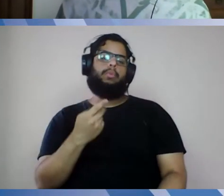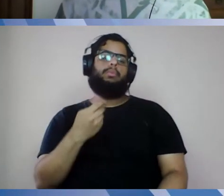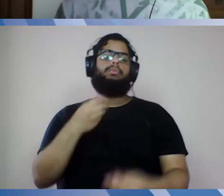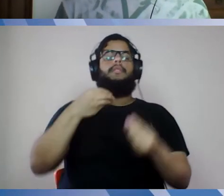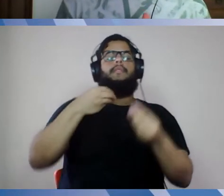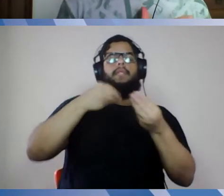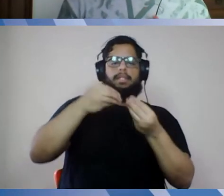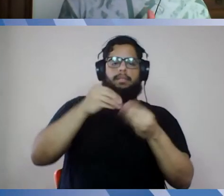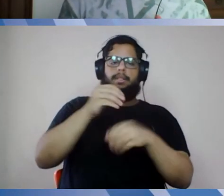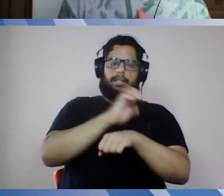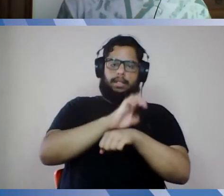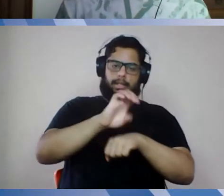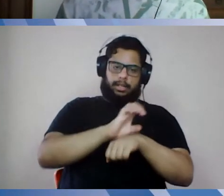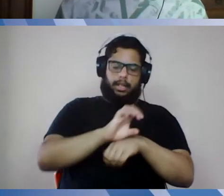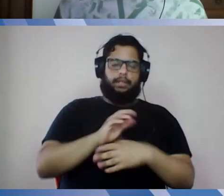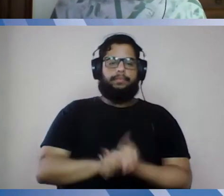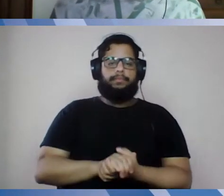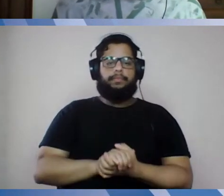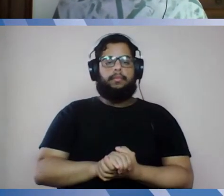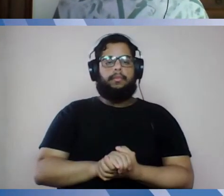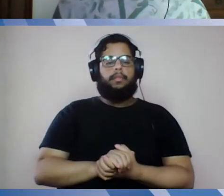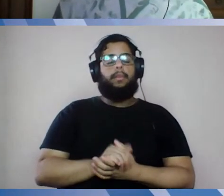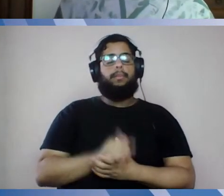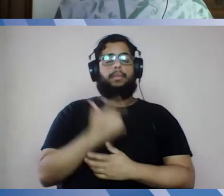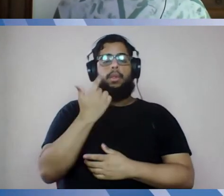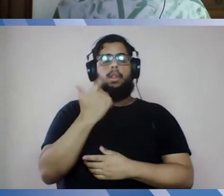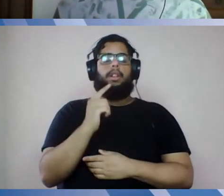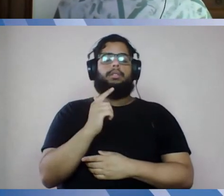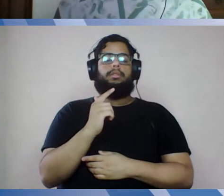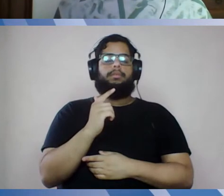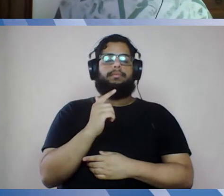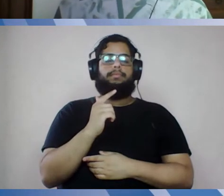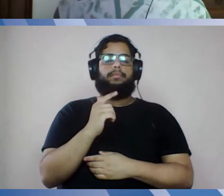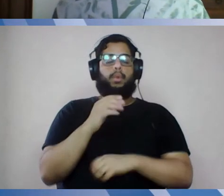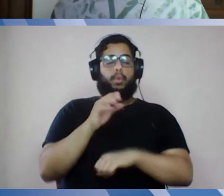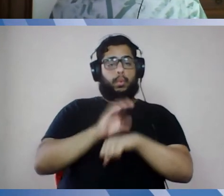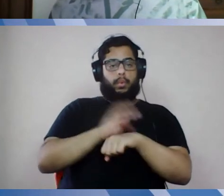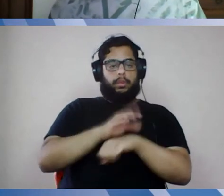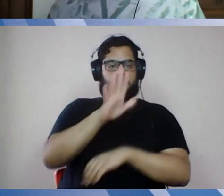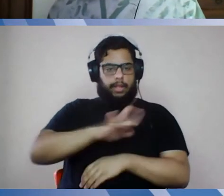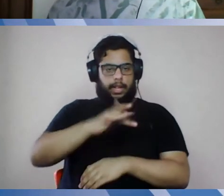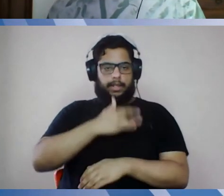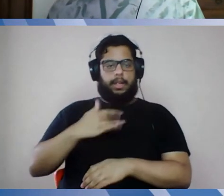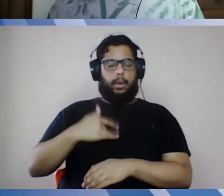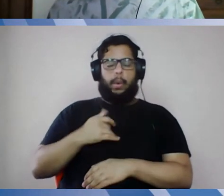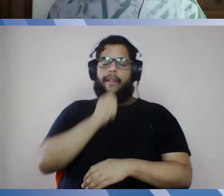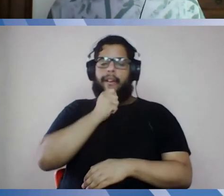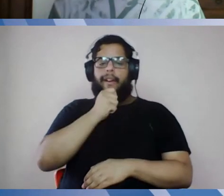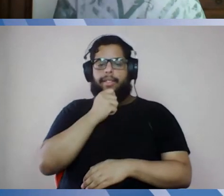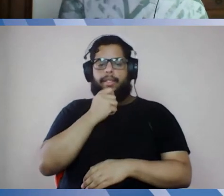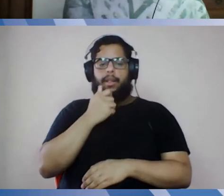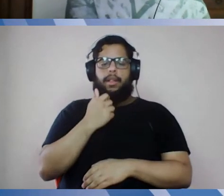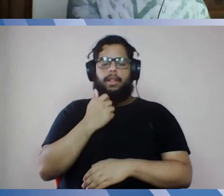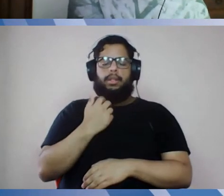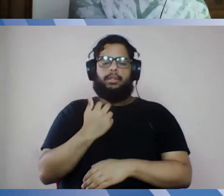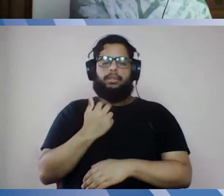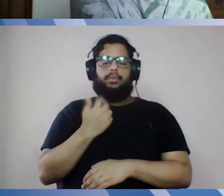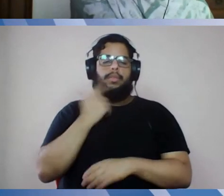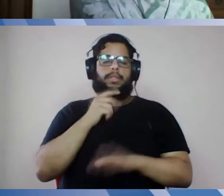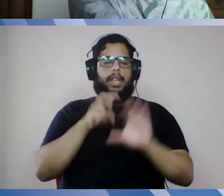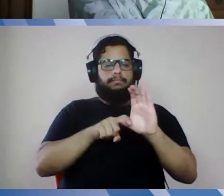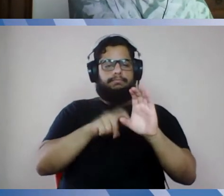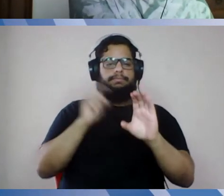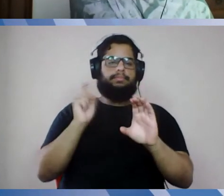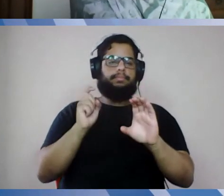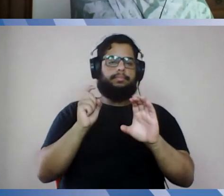Os outros anos dos cursos da área de saúde, que não tem ainda uma autonomia profissional para poder ajudar o